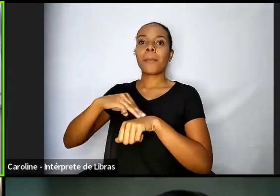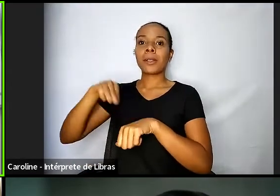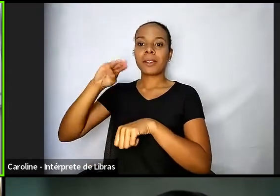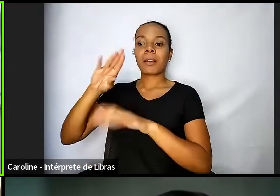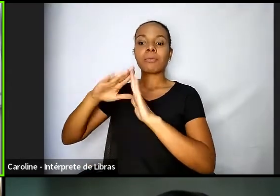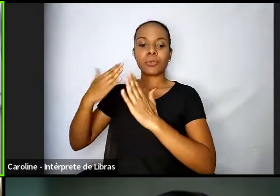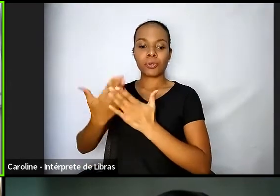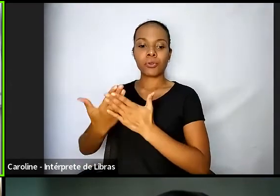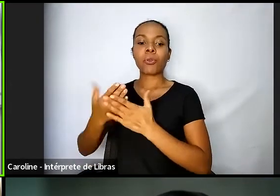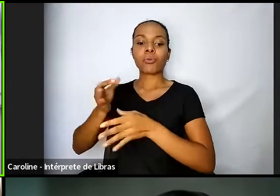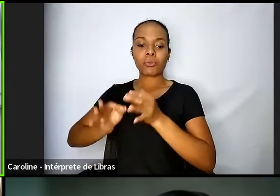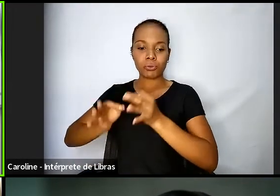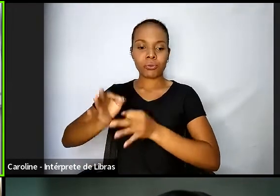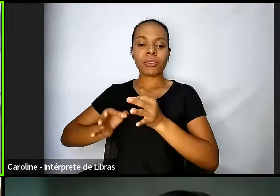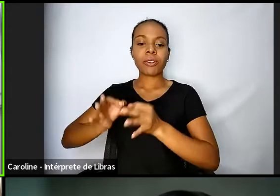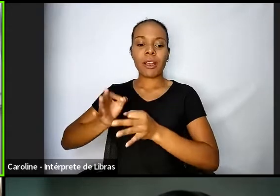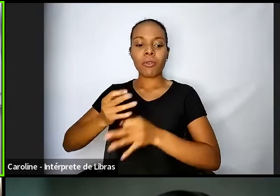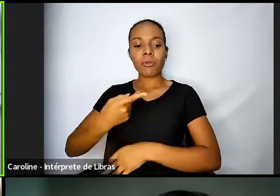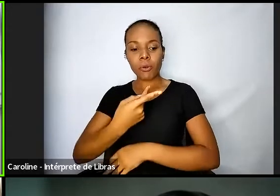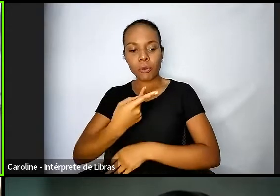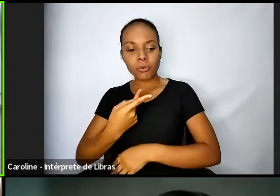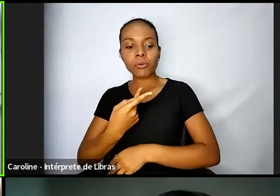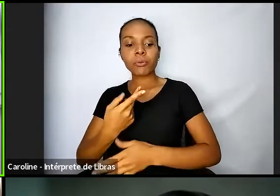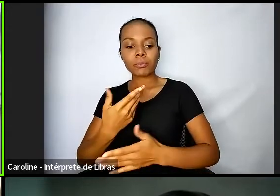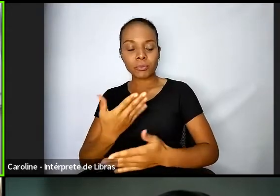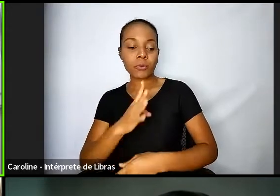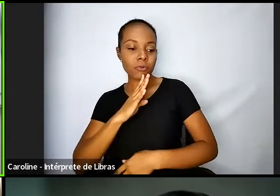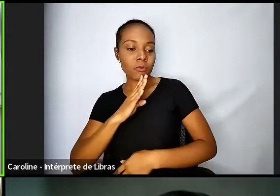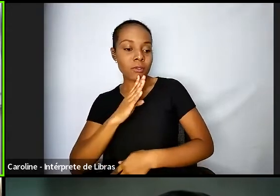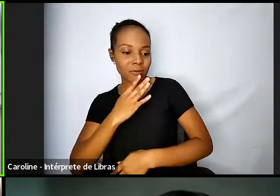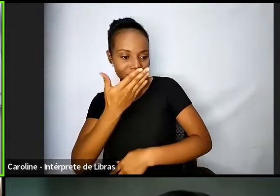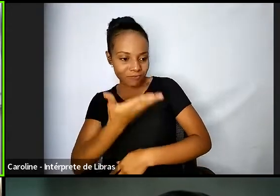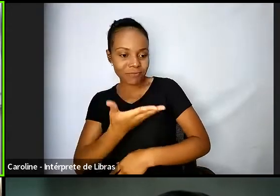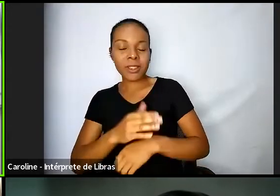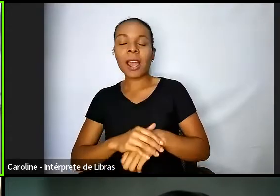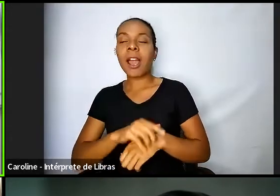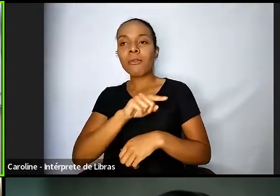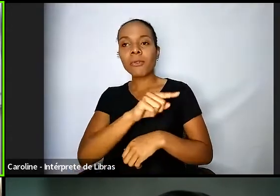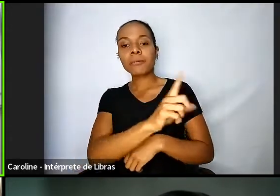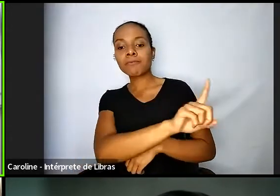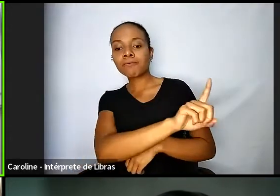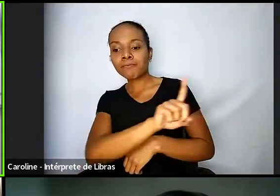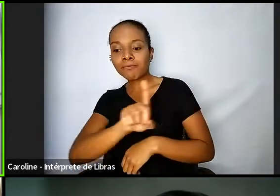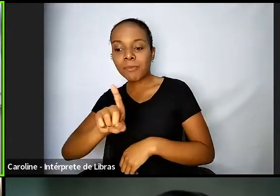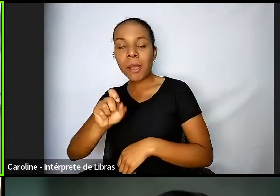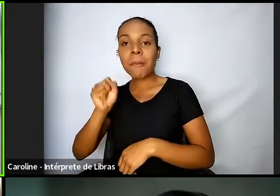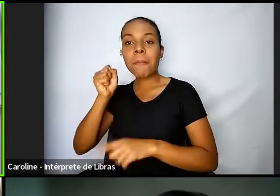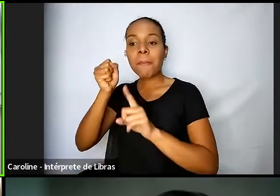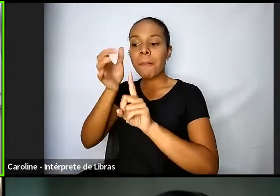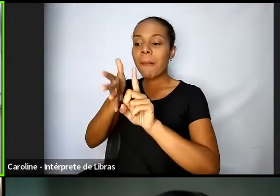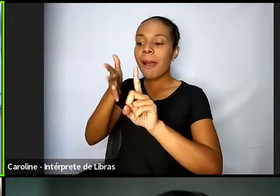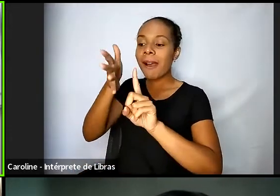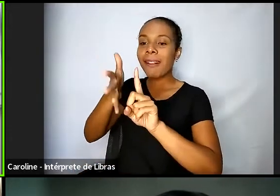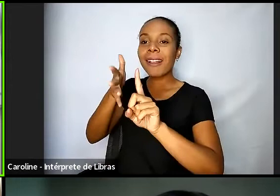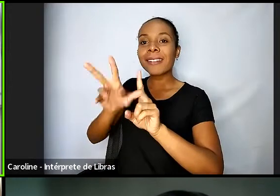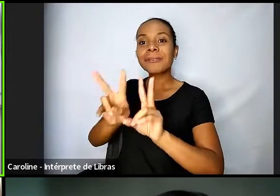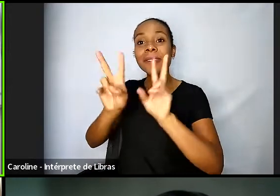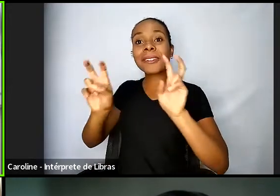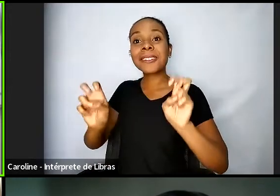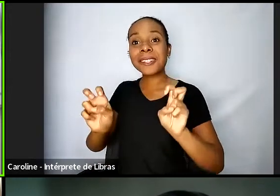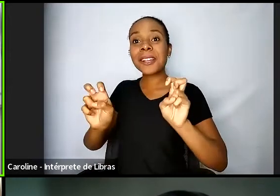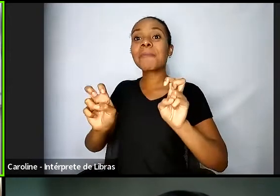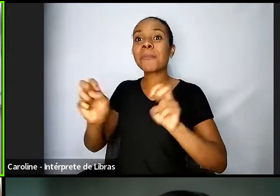de magistrados que você foi falar de inovação então eu achava assim a Luciana é pura